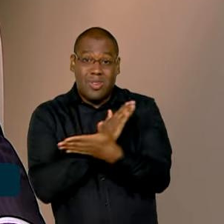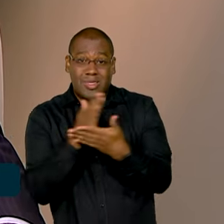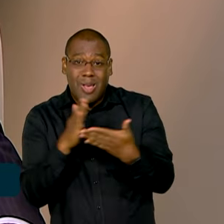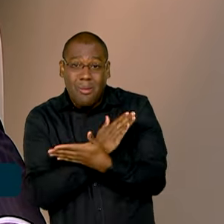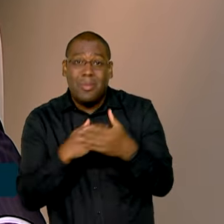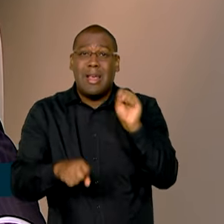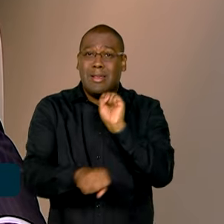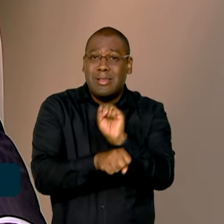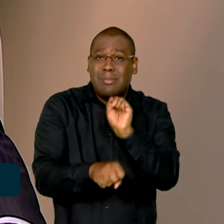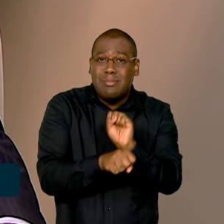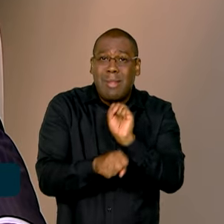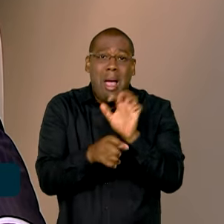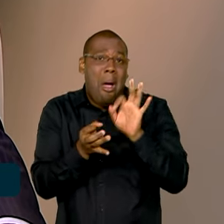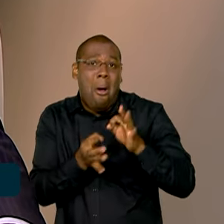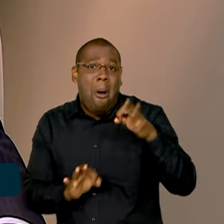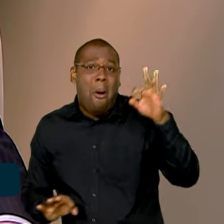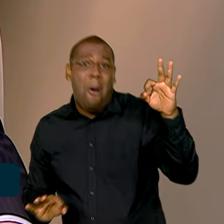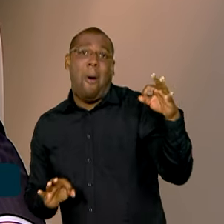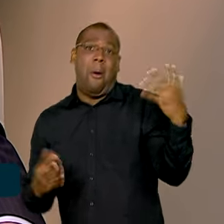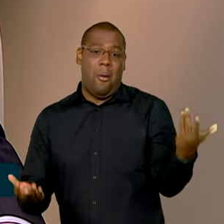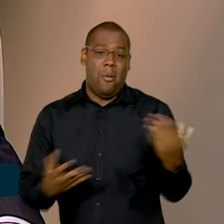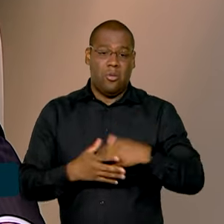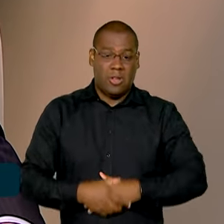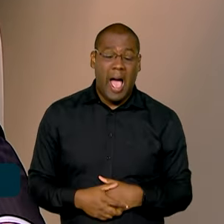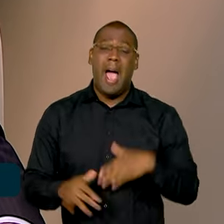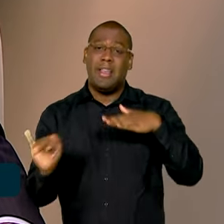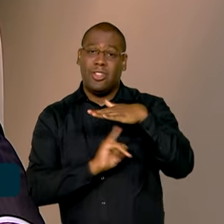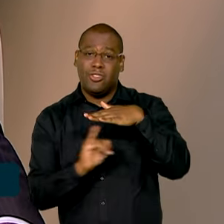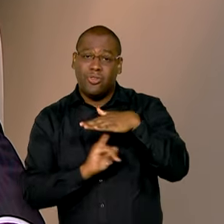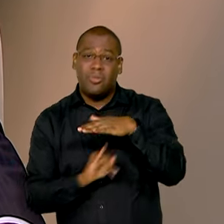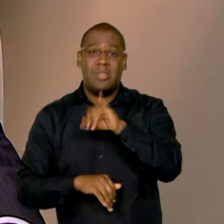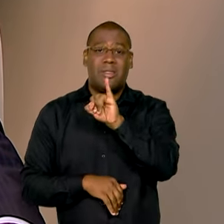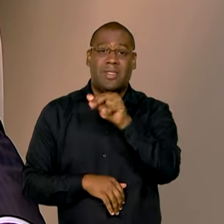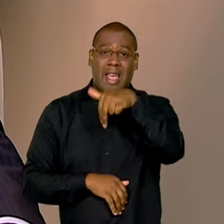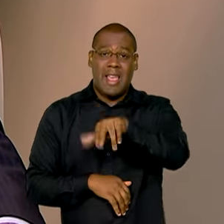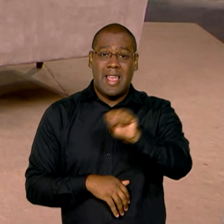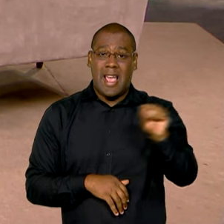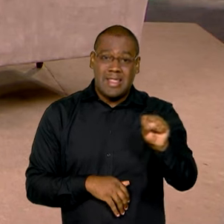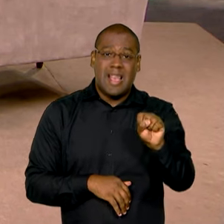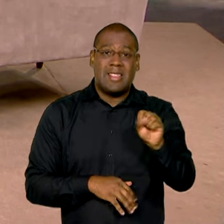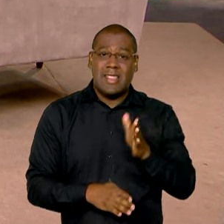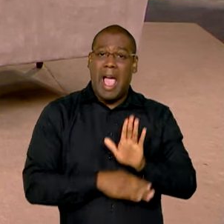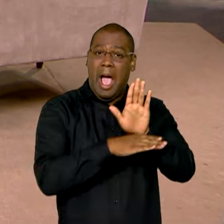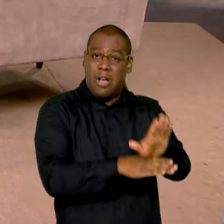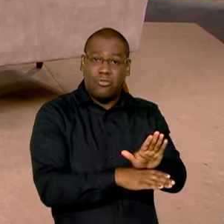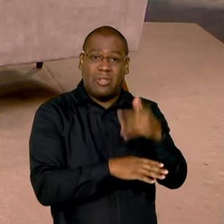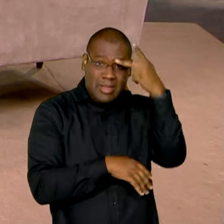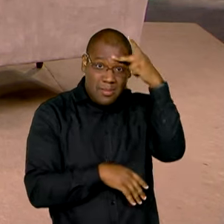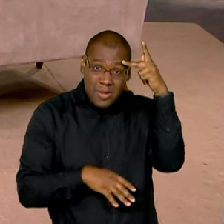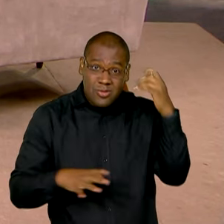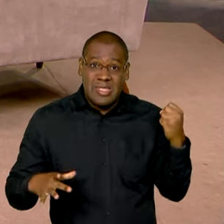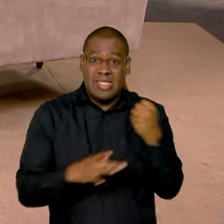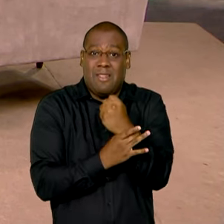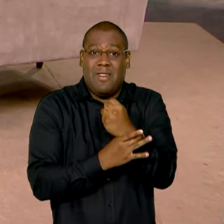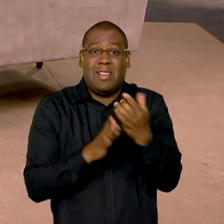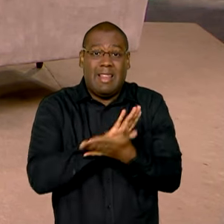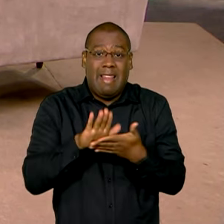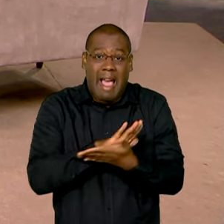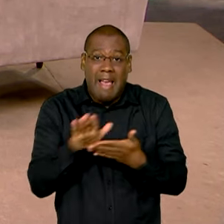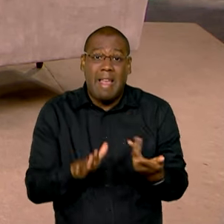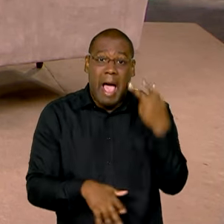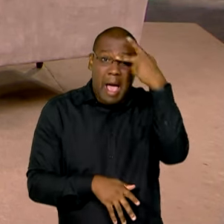seu benefício, a gente que é um órgão para dar segurança, acaba causando insegurança. As pessoas são obrigadas a buscar empréstimos,